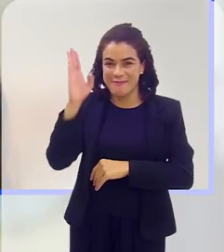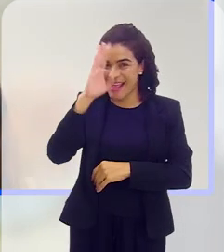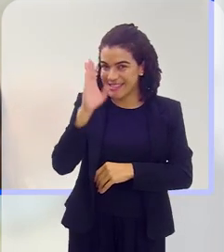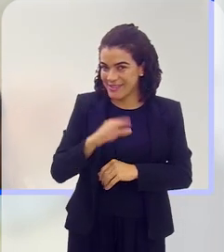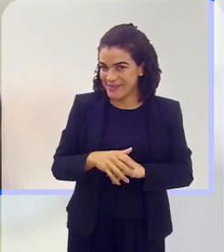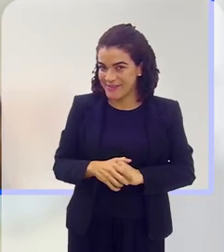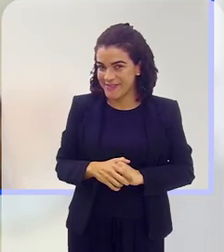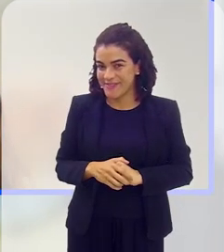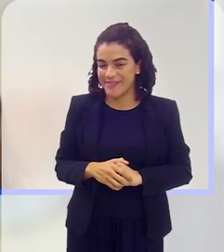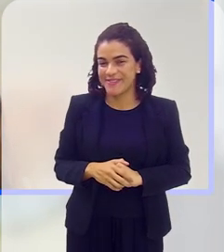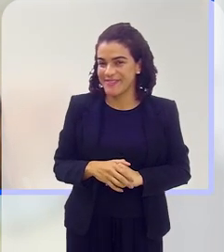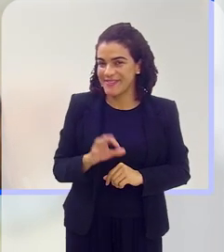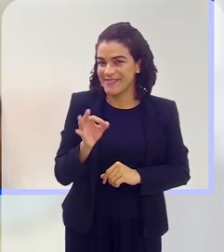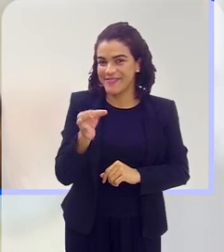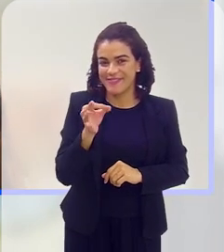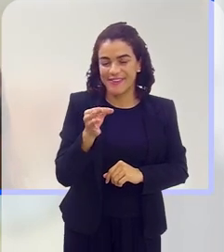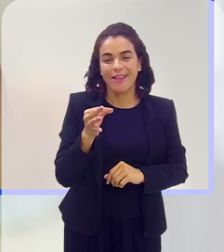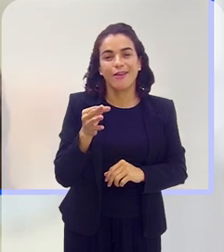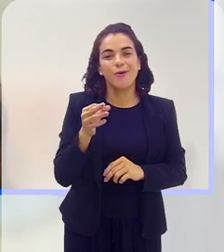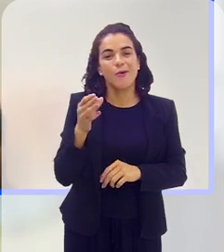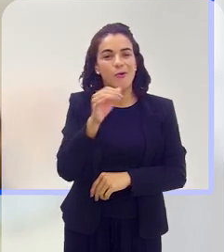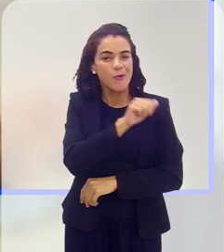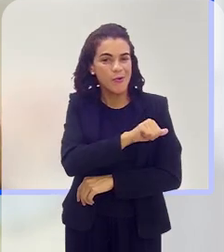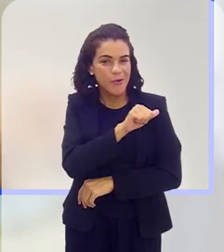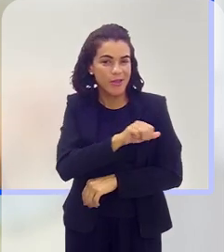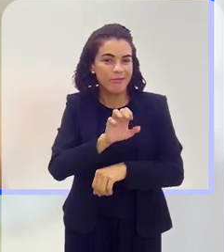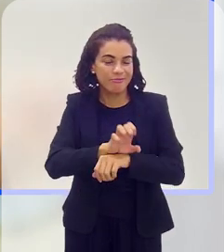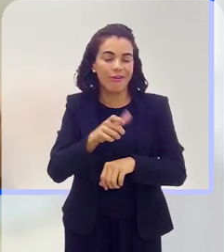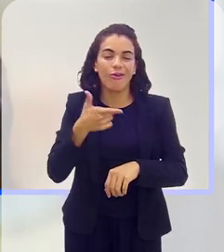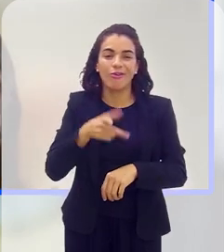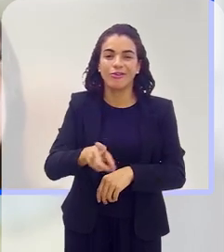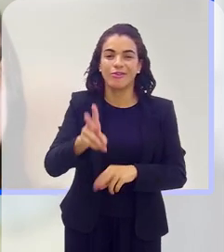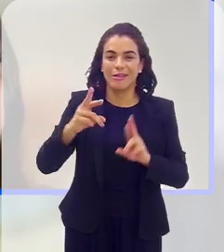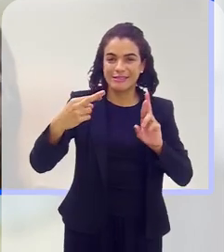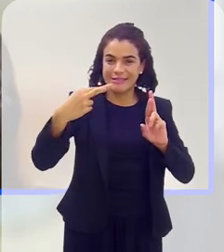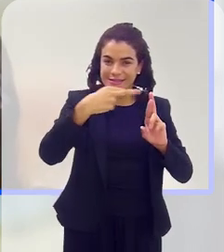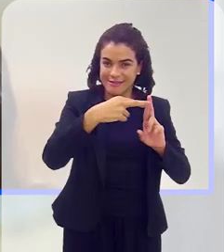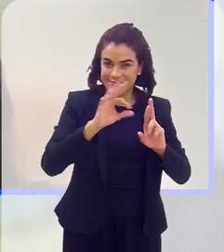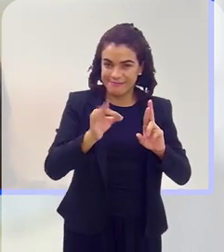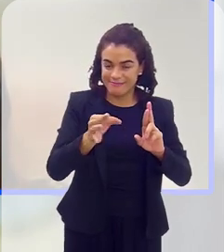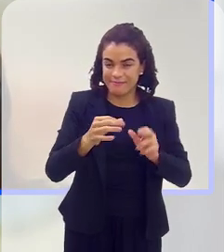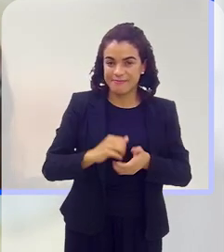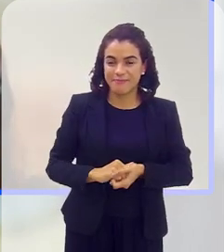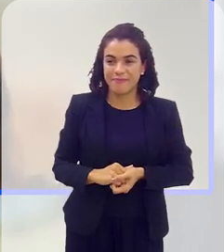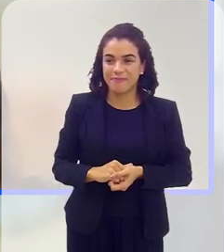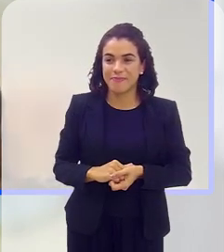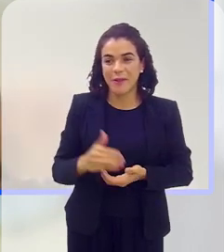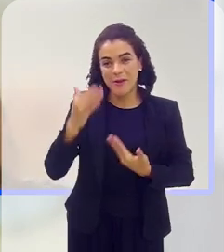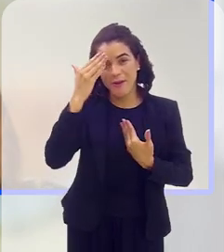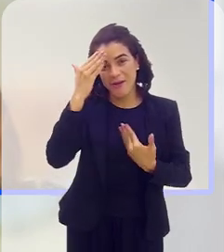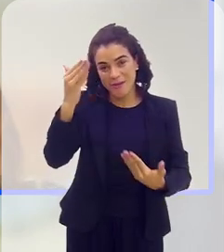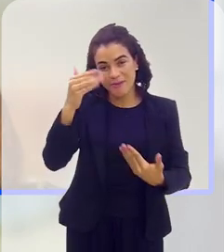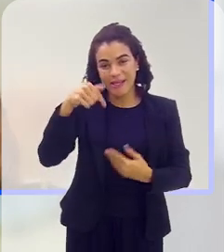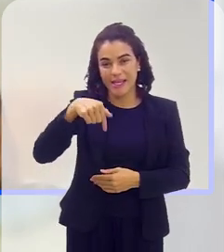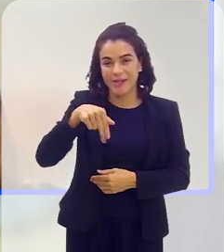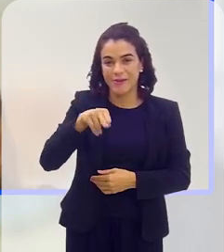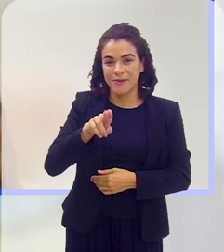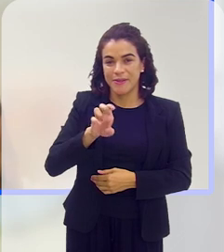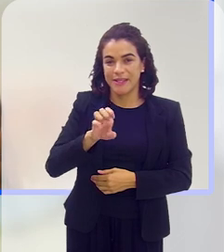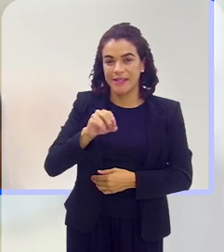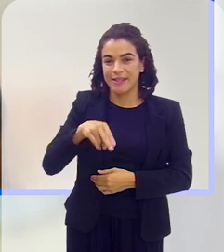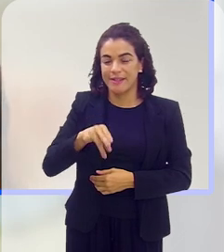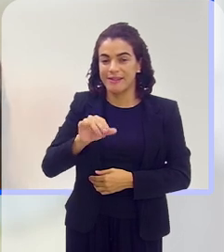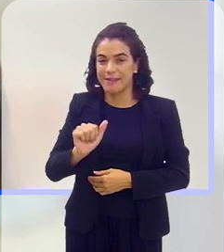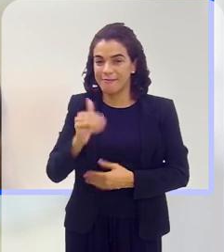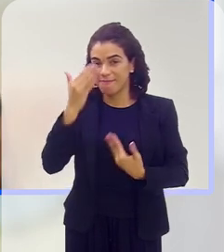o estado do Rio você continuar sendo essa referência, mas que os outros estados acompanhem também. Muito obrigada, Kenia,